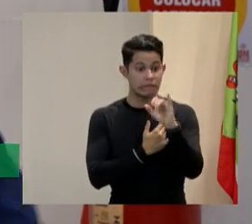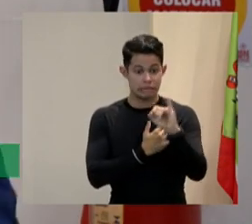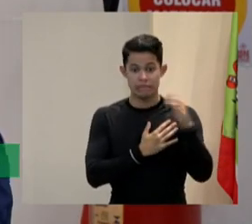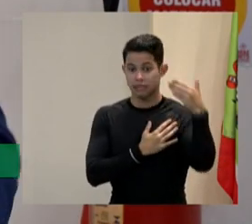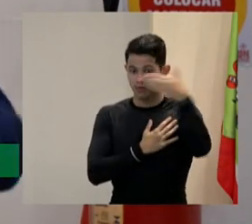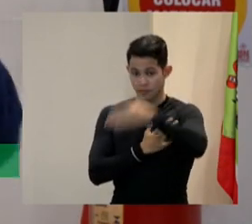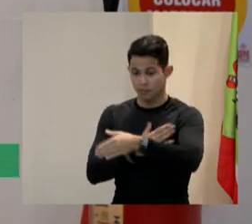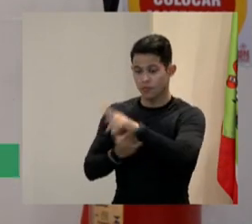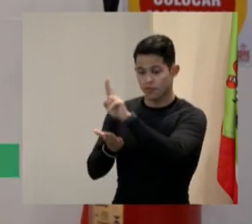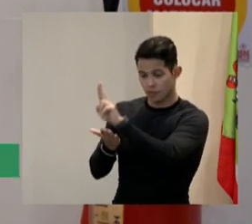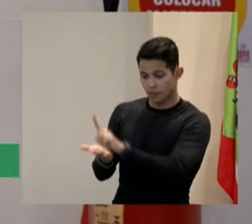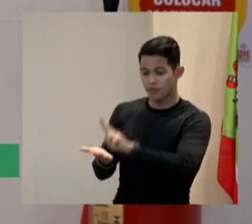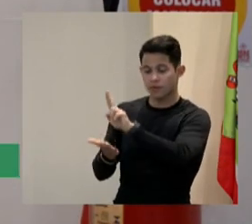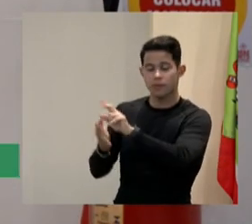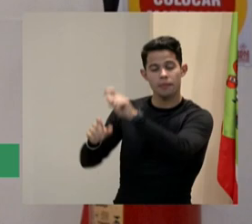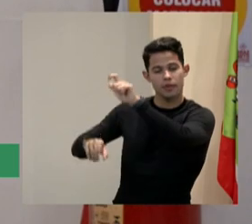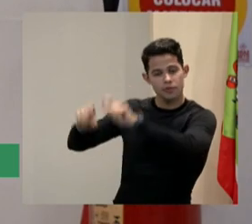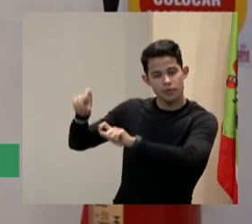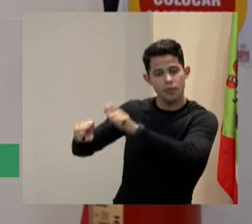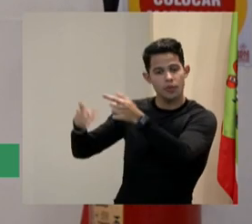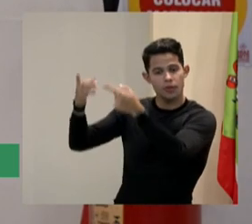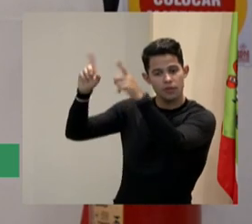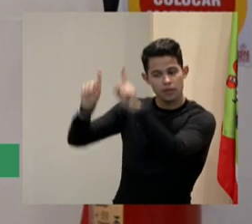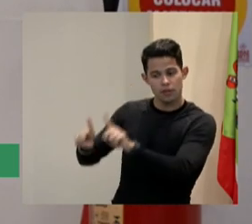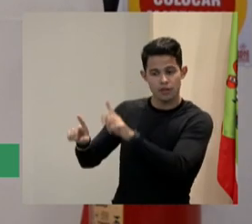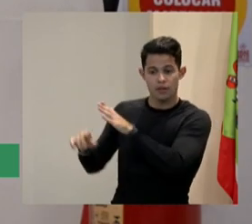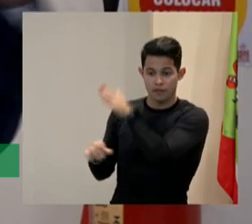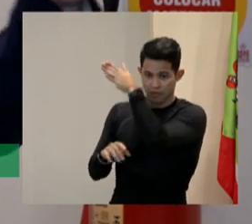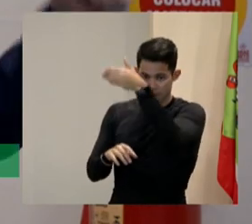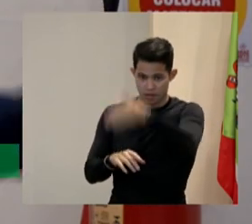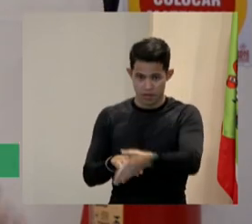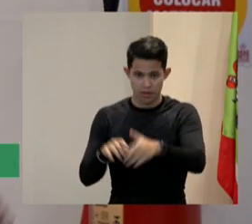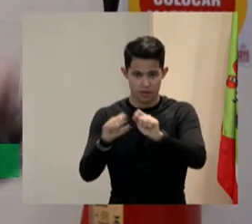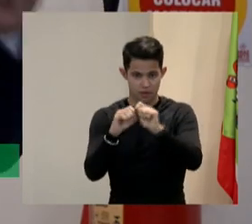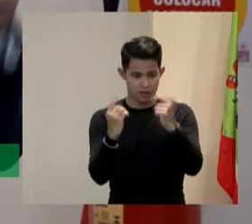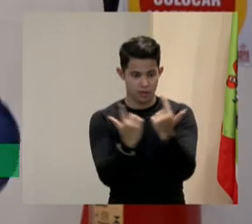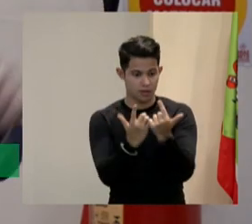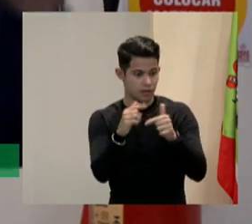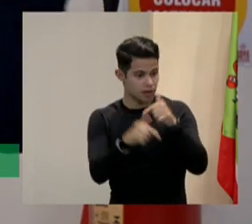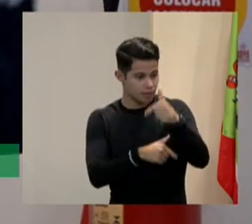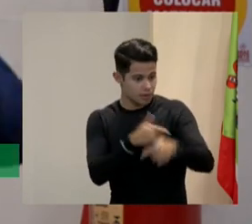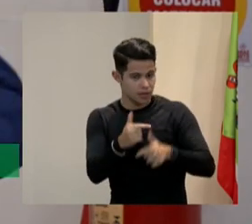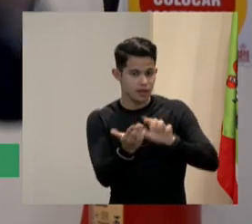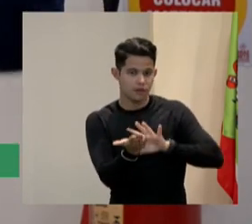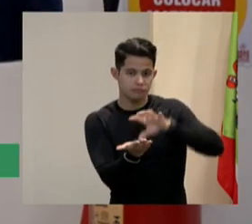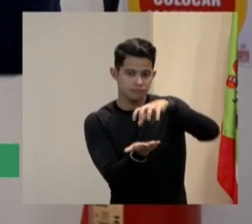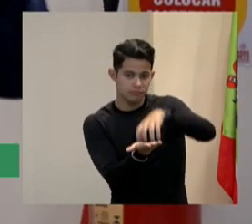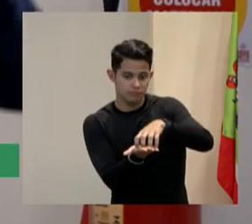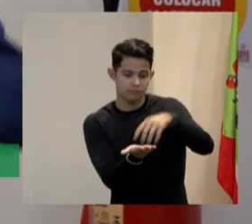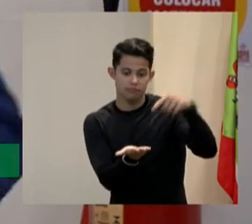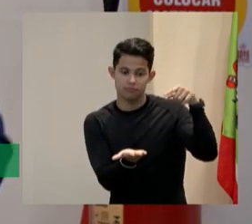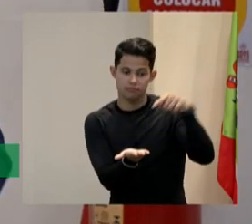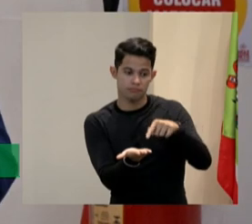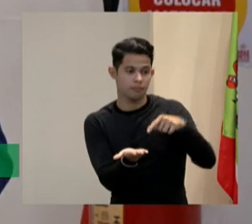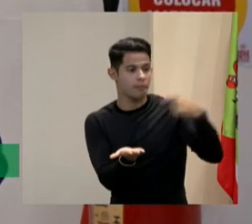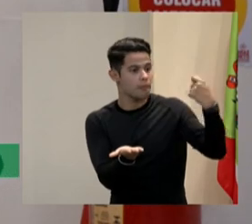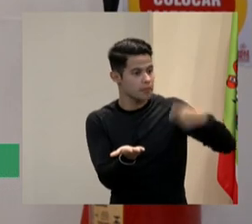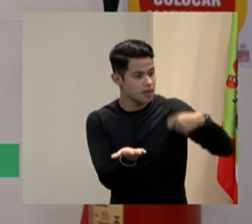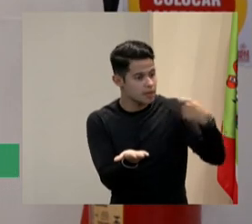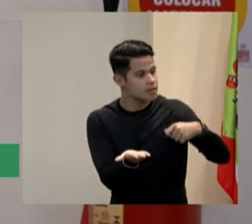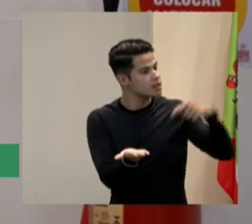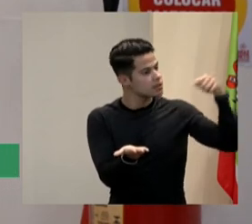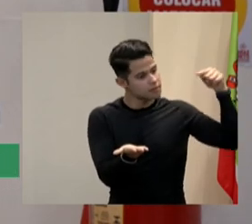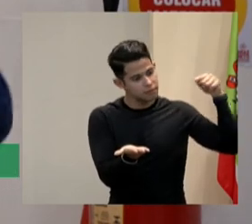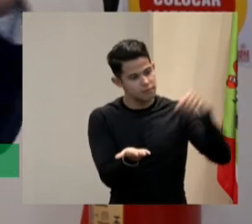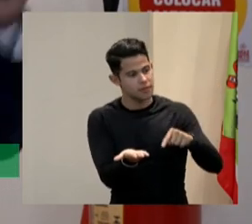pessoas com deficiência que estão aqui na assembleia legislativa esse setor mais do que ninguém deveria estar presente hoje